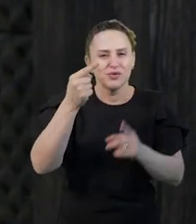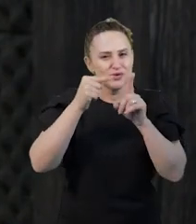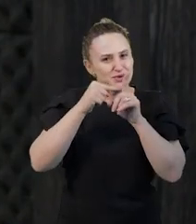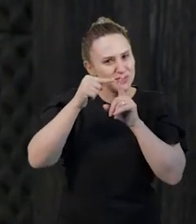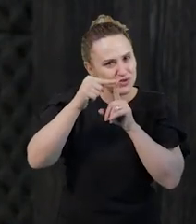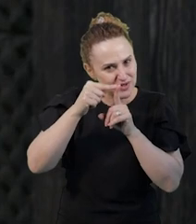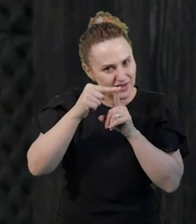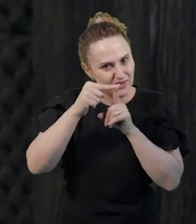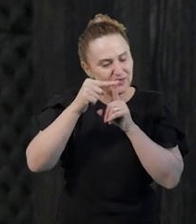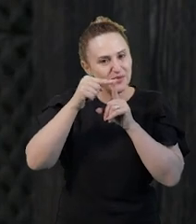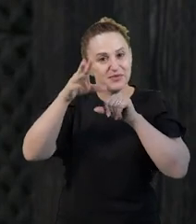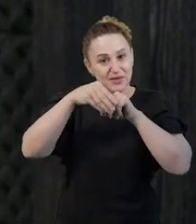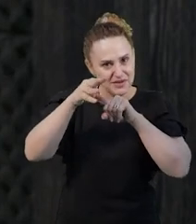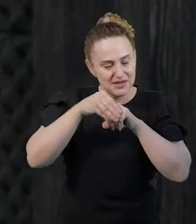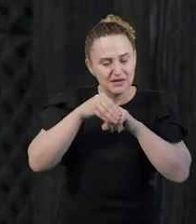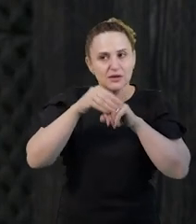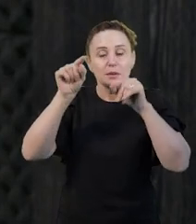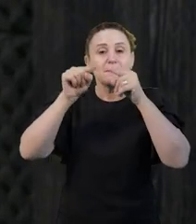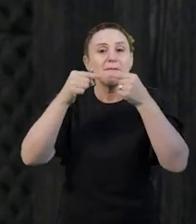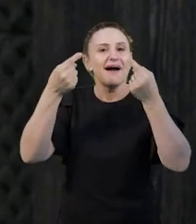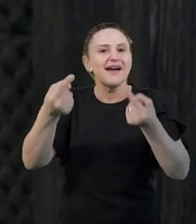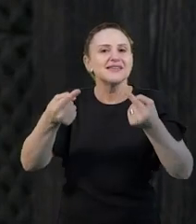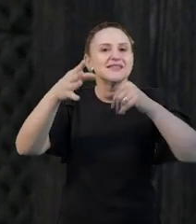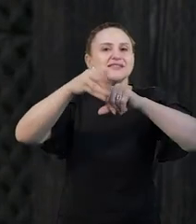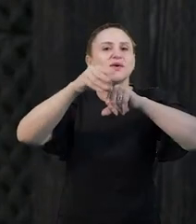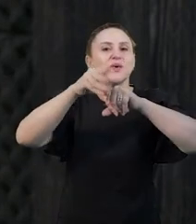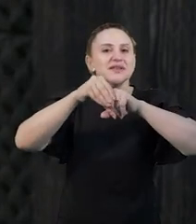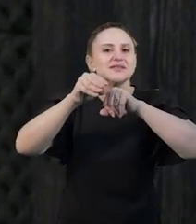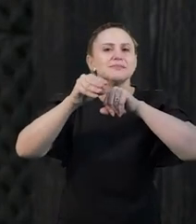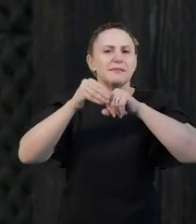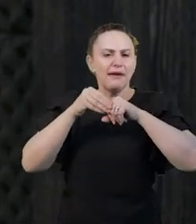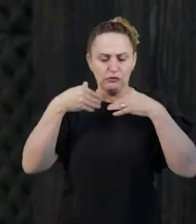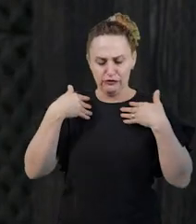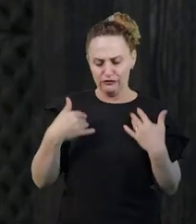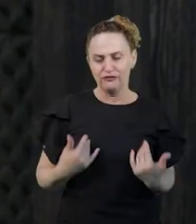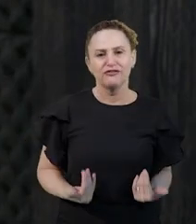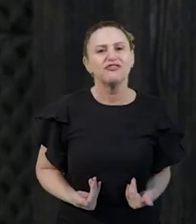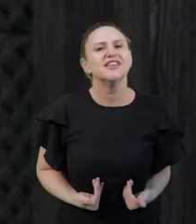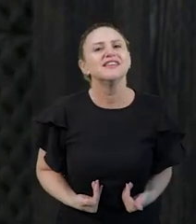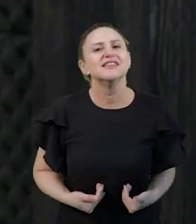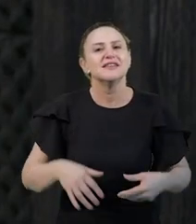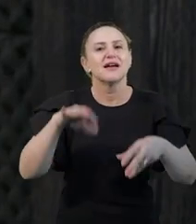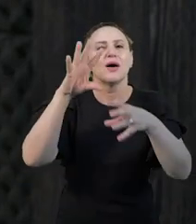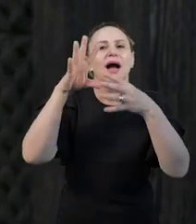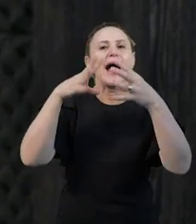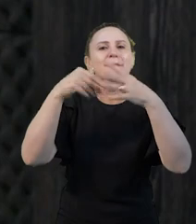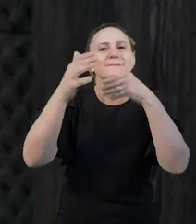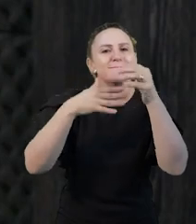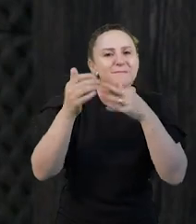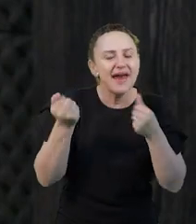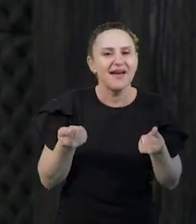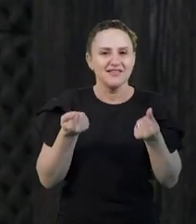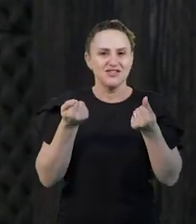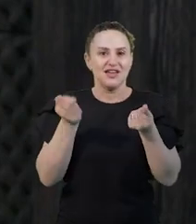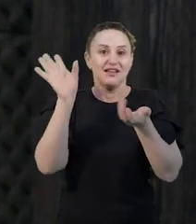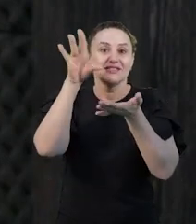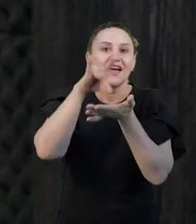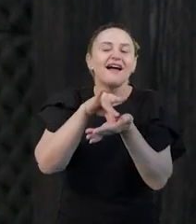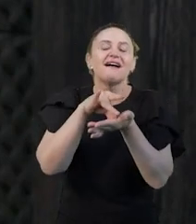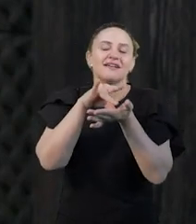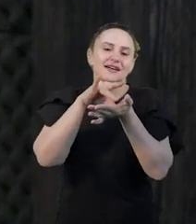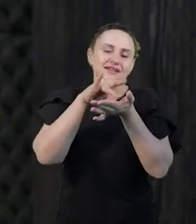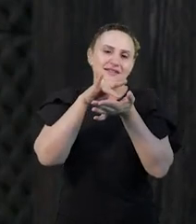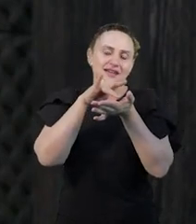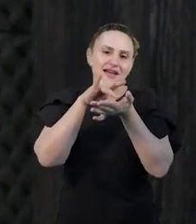conhecimento físico, né? É o conhecimento físico que é onde nós trabalhamos com os objetos da realidade externa,